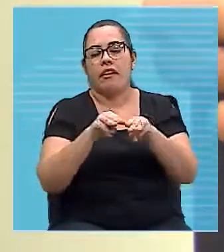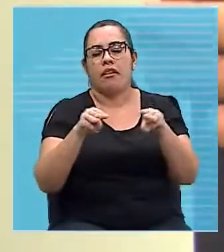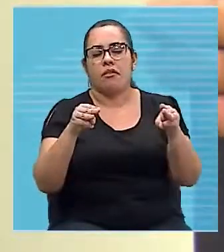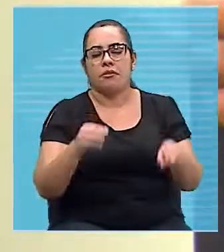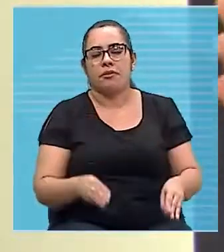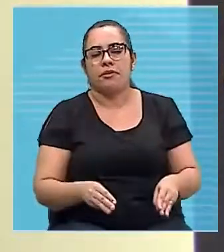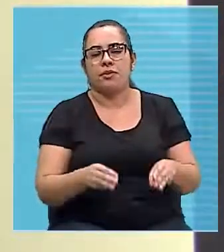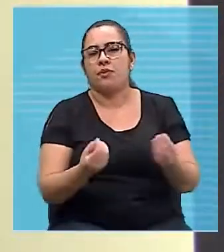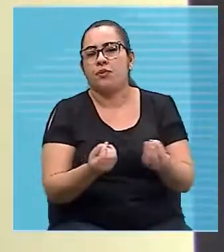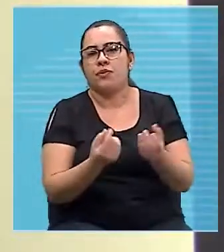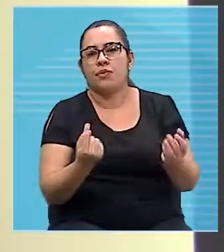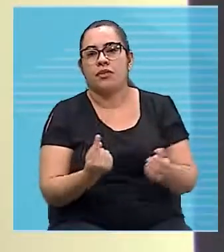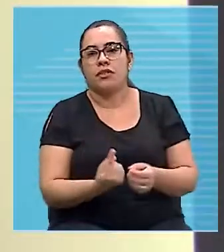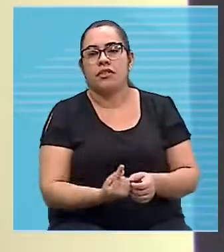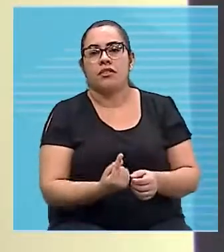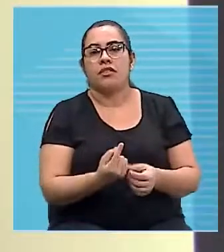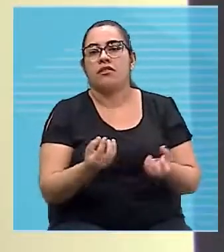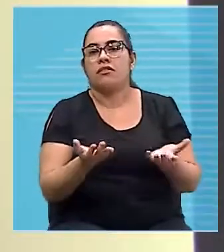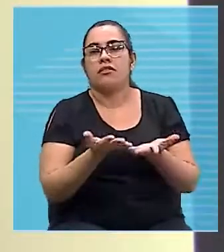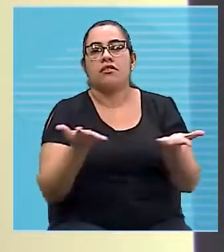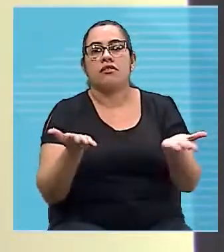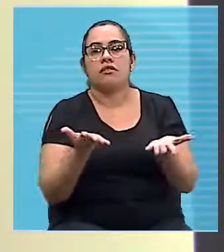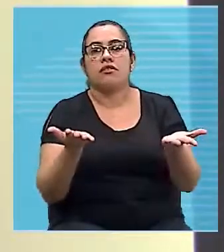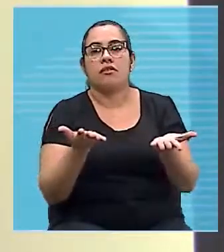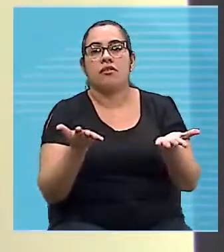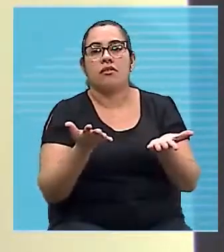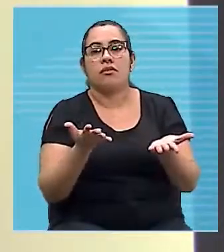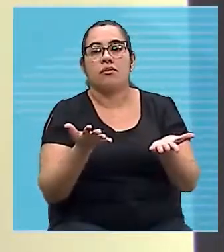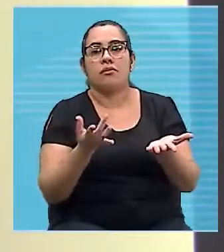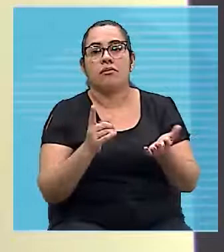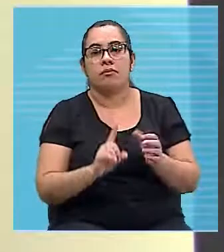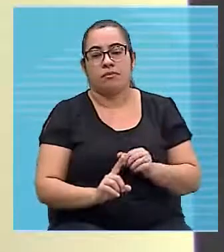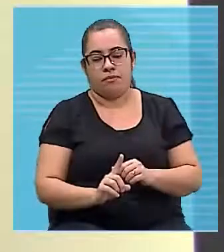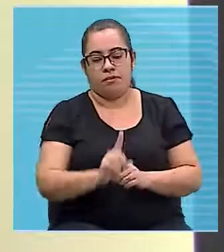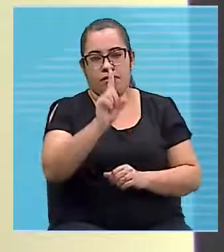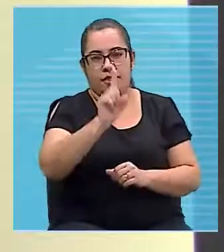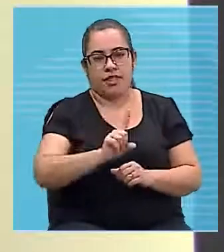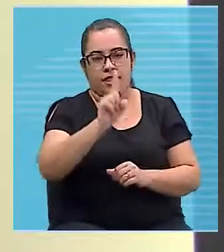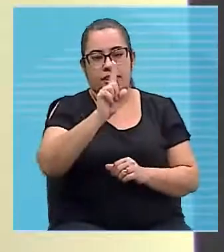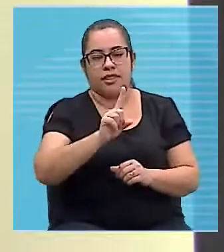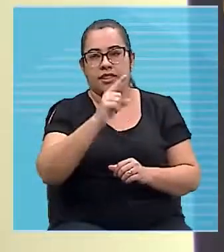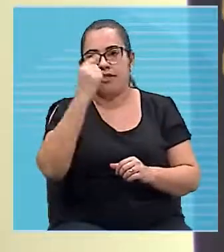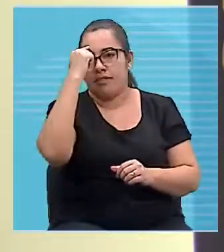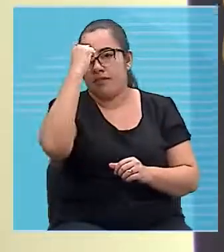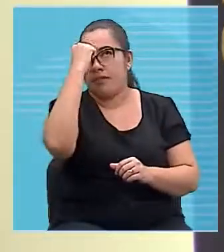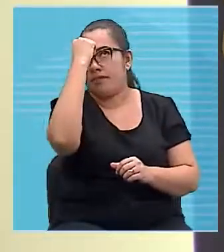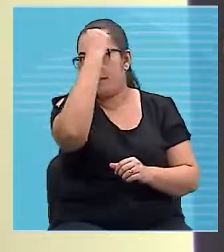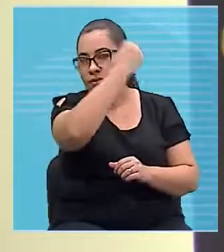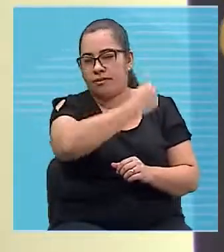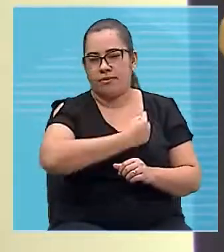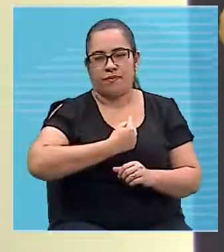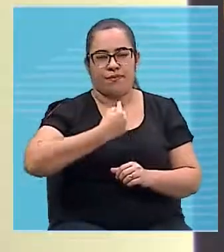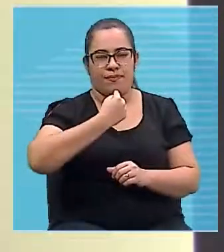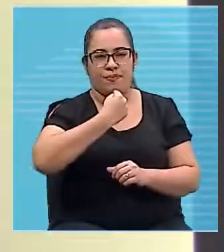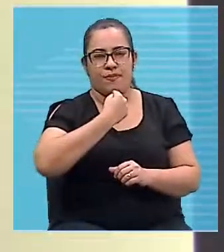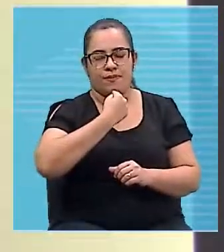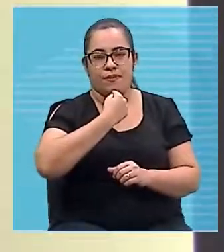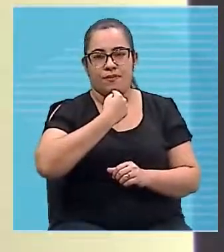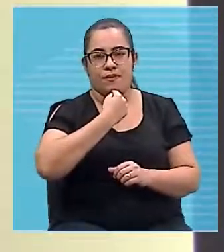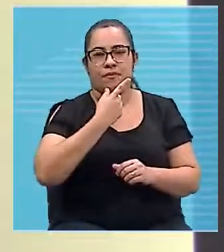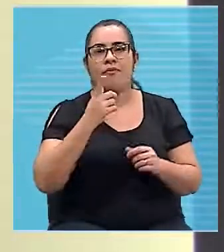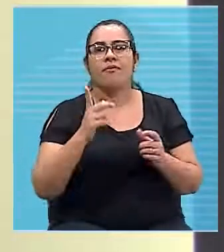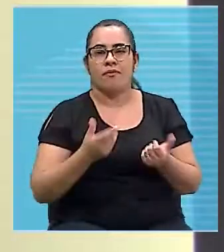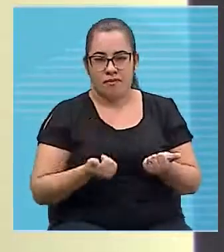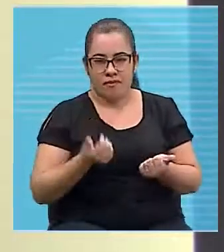os meus dedos vão se movimentar no sentido anti-horário, no sentido contrário ao